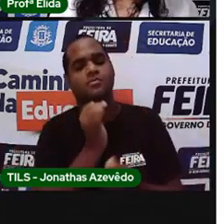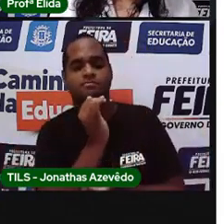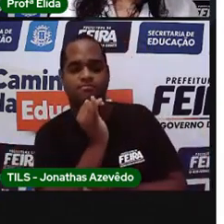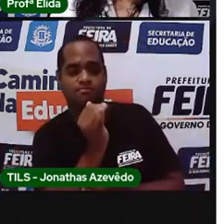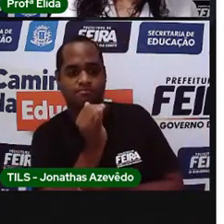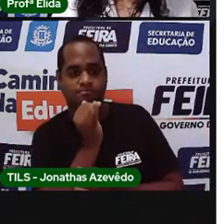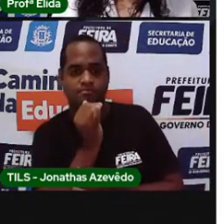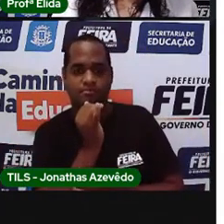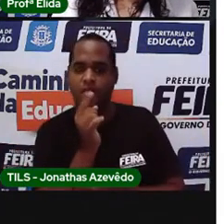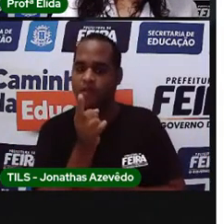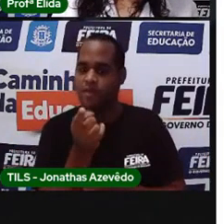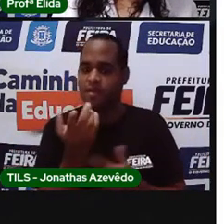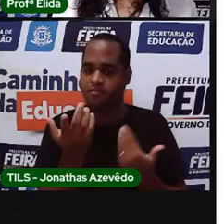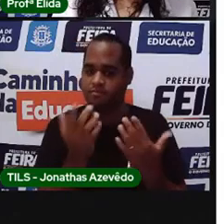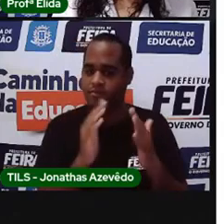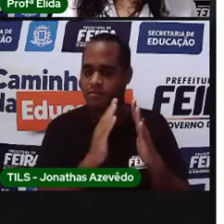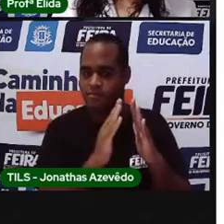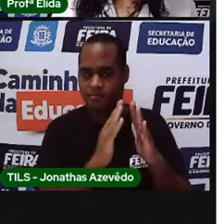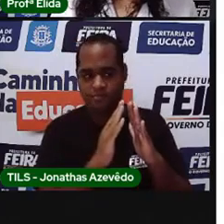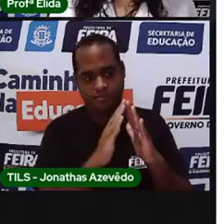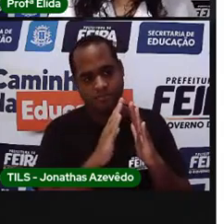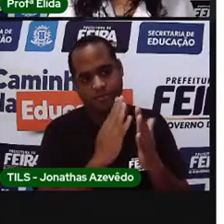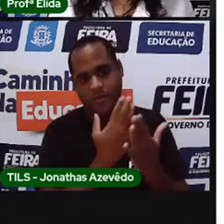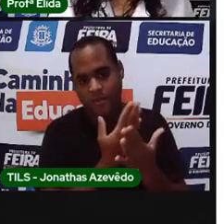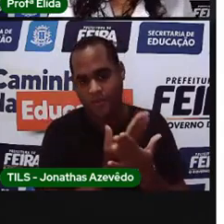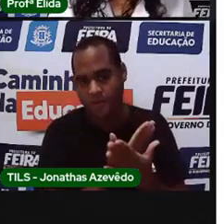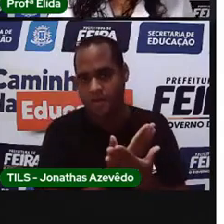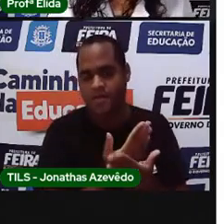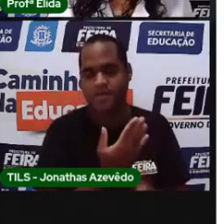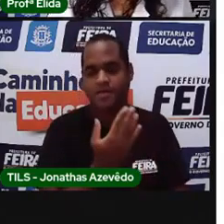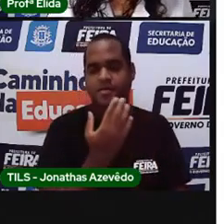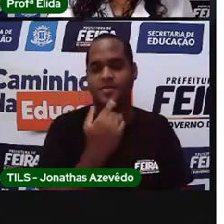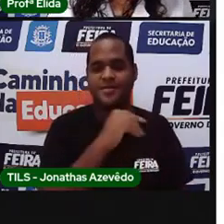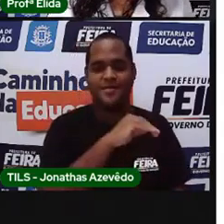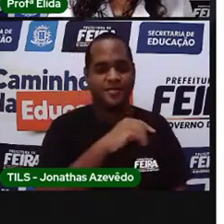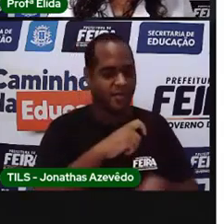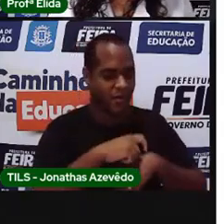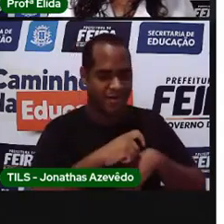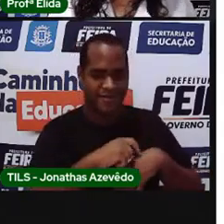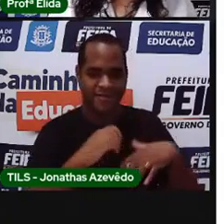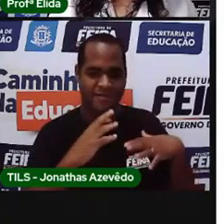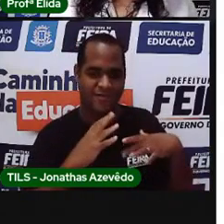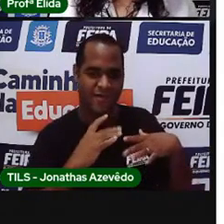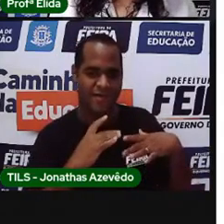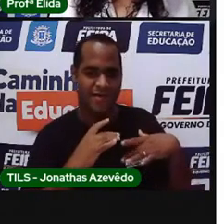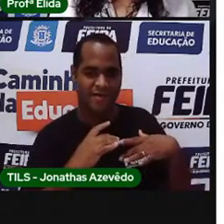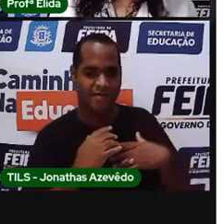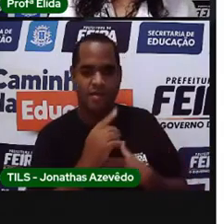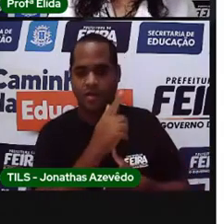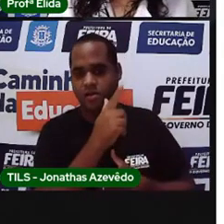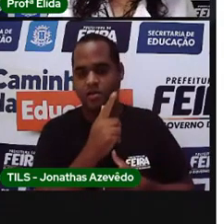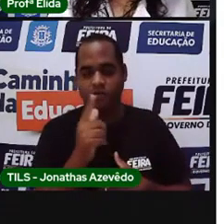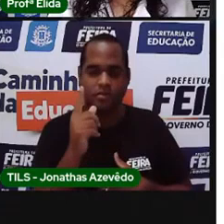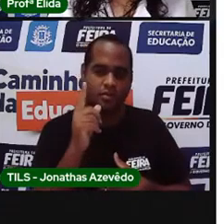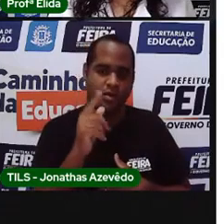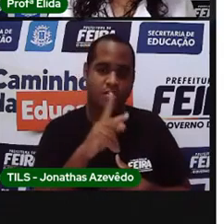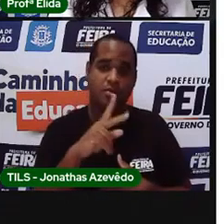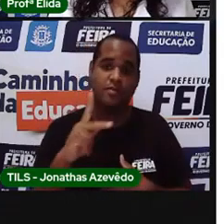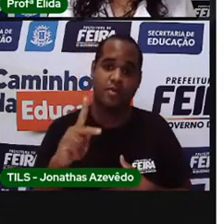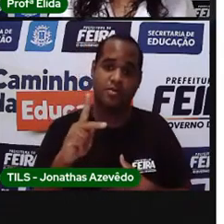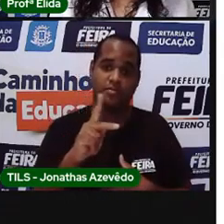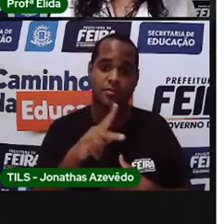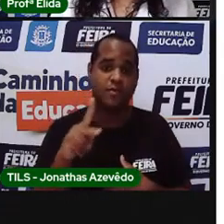quando você estava na aula presencial, na hora do intervalo, para ir para o lanche, a sua